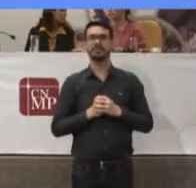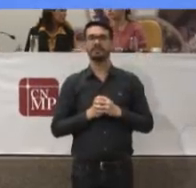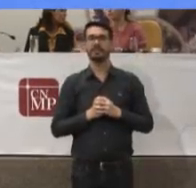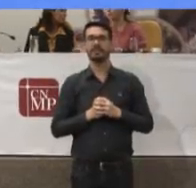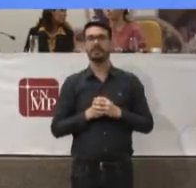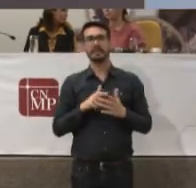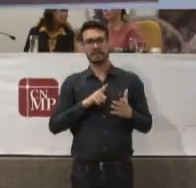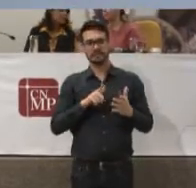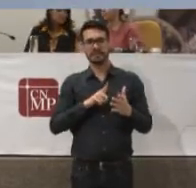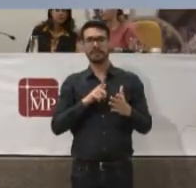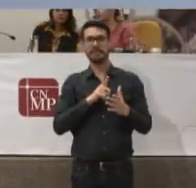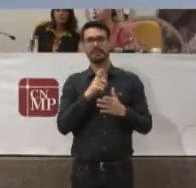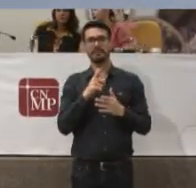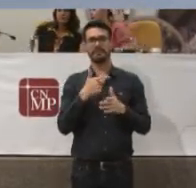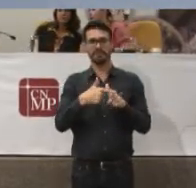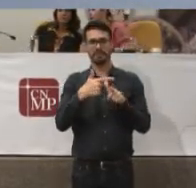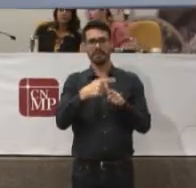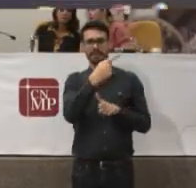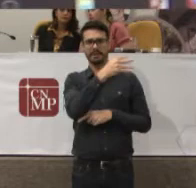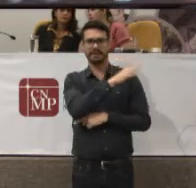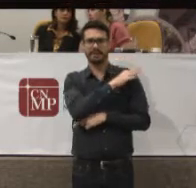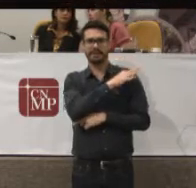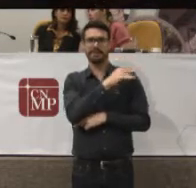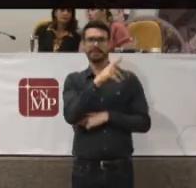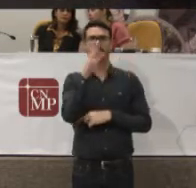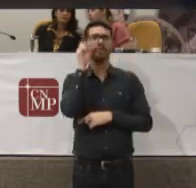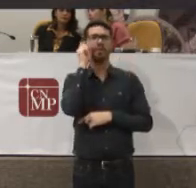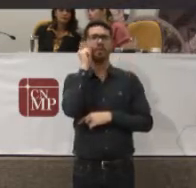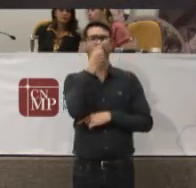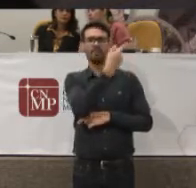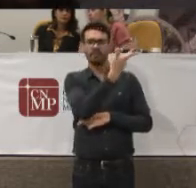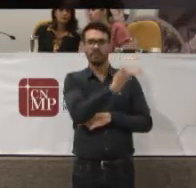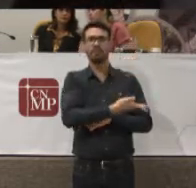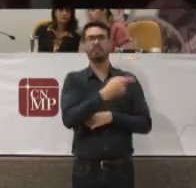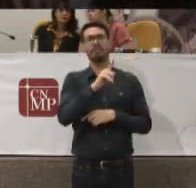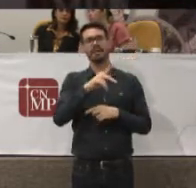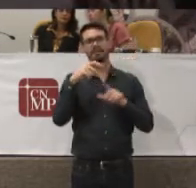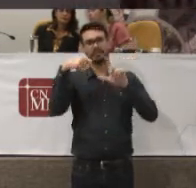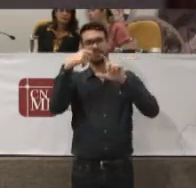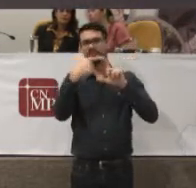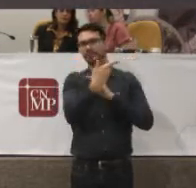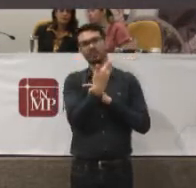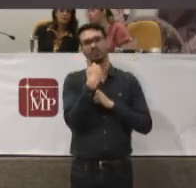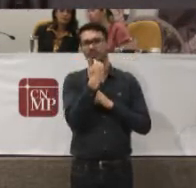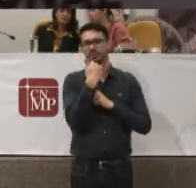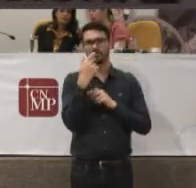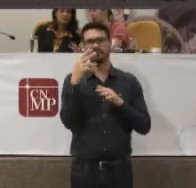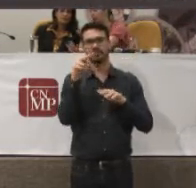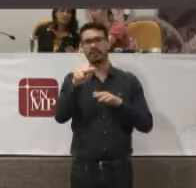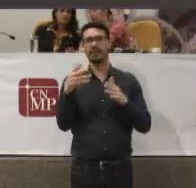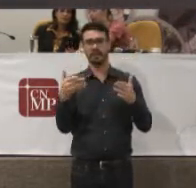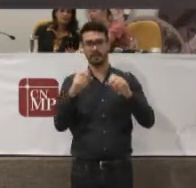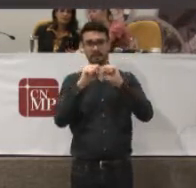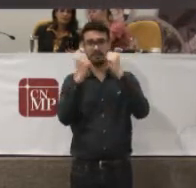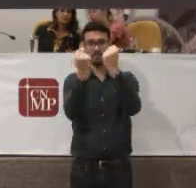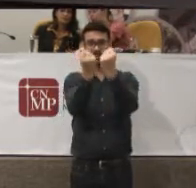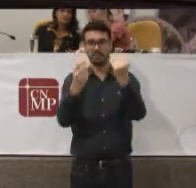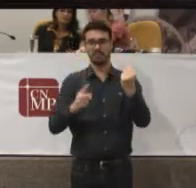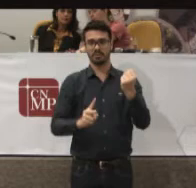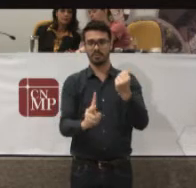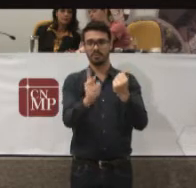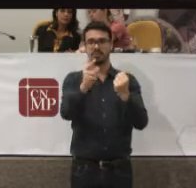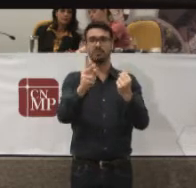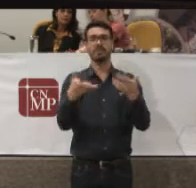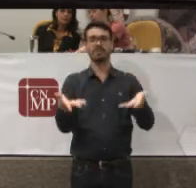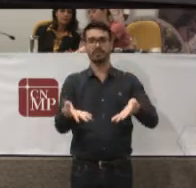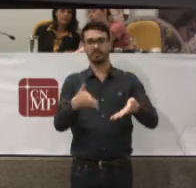Tivemos um pequeno Problema técnico No vídeo Mas todos puderam Ouvir o áudio Em continuidade Então a este seminário Convidamos